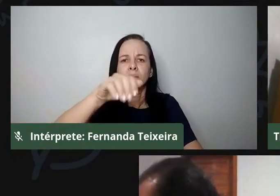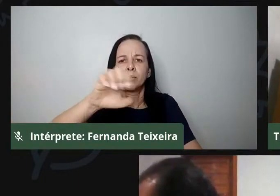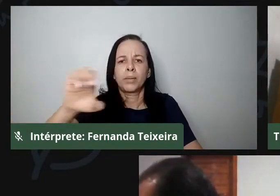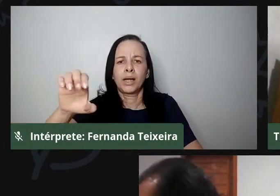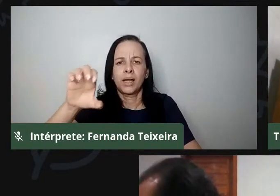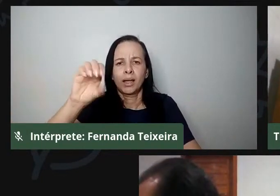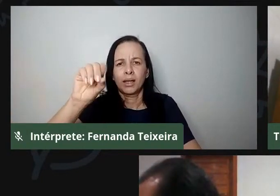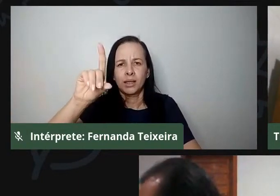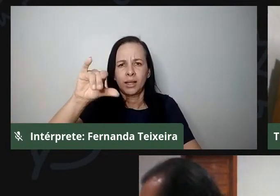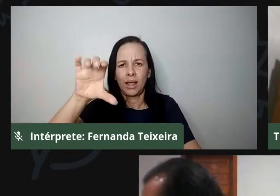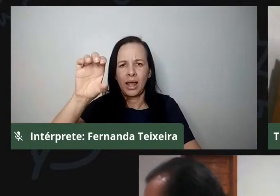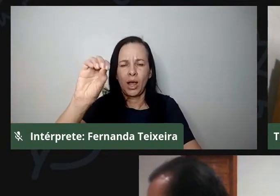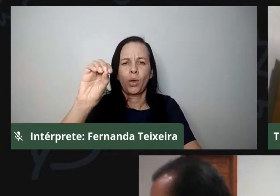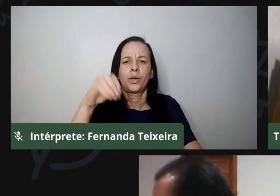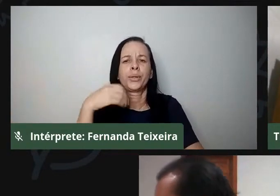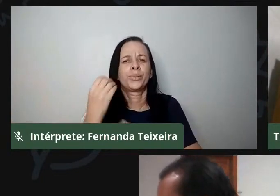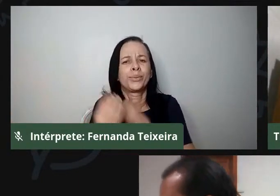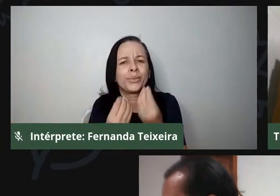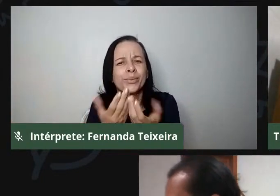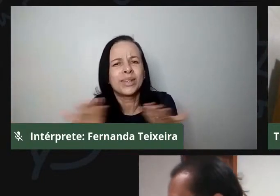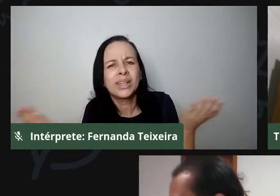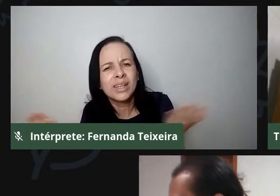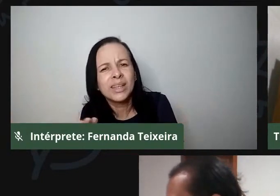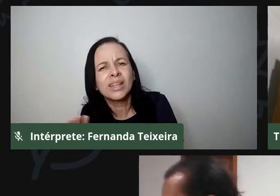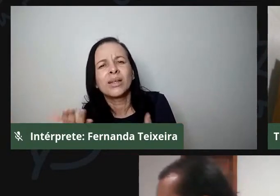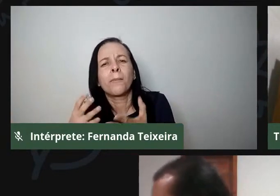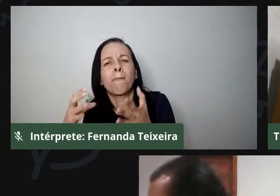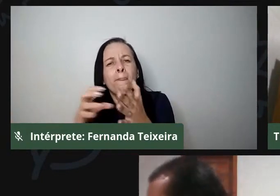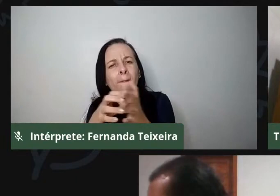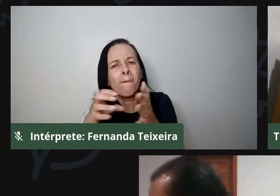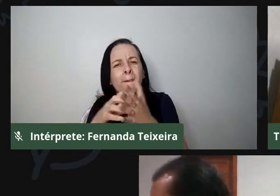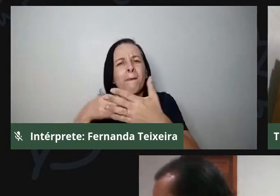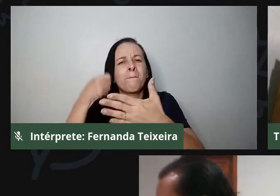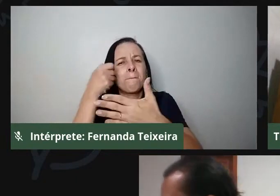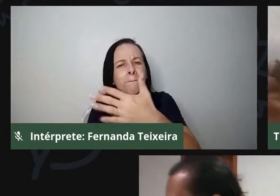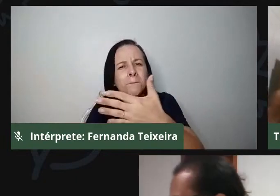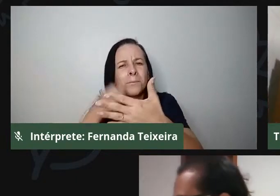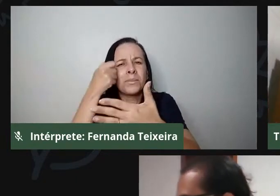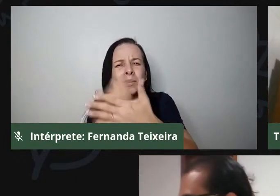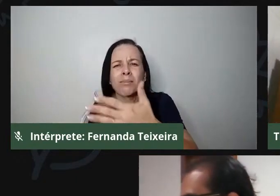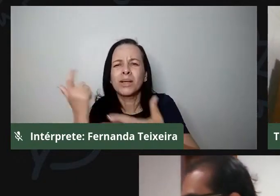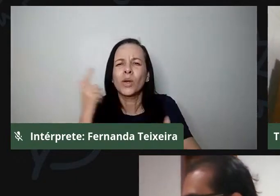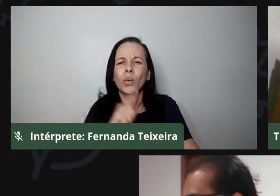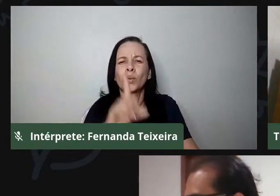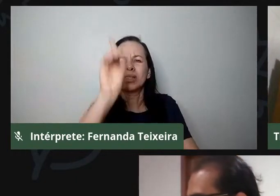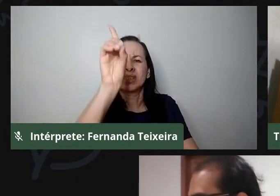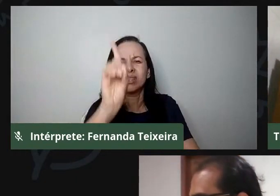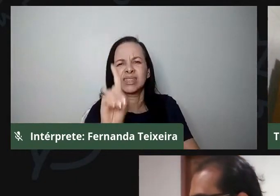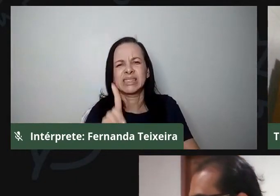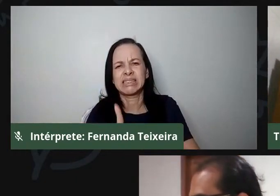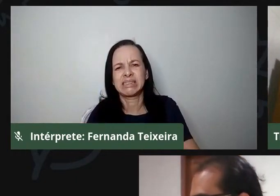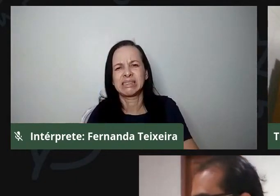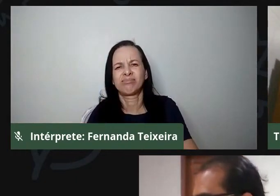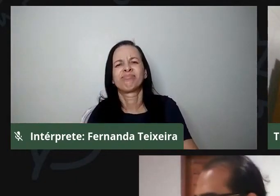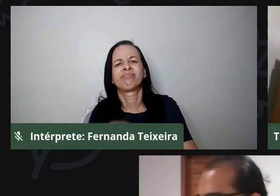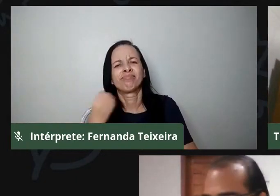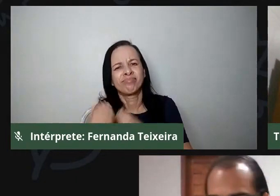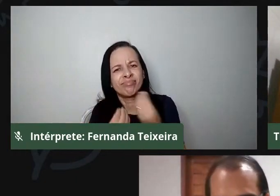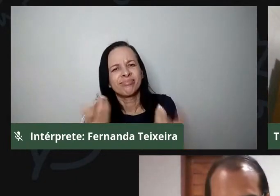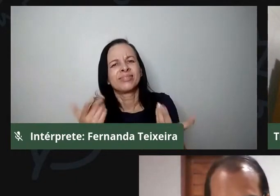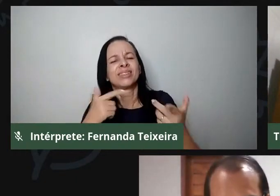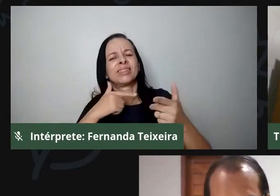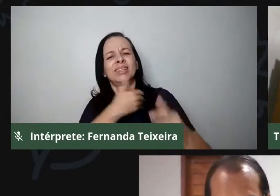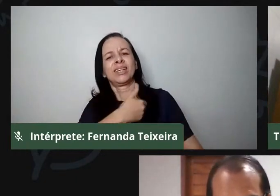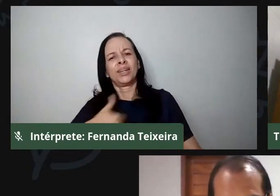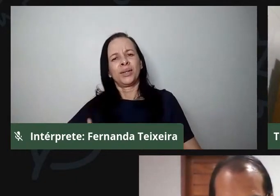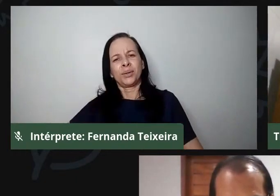secularmente estão lutando para garantir a mínima dos seus direitos, você tem a atuação, e aí no caso da atuação do governo do estado da Bahia,